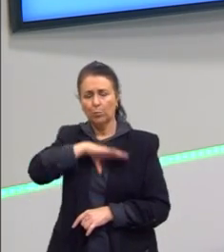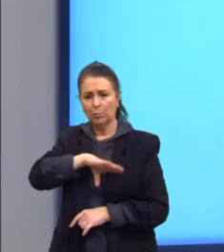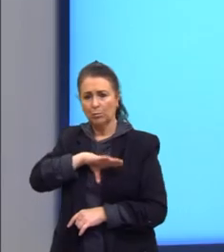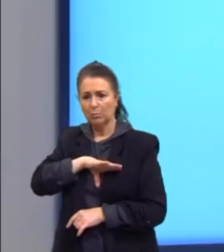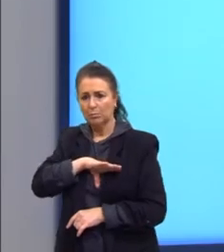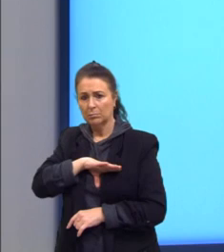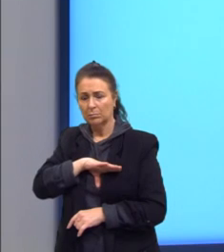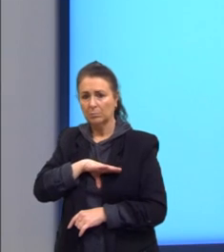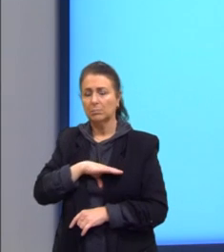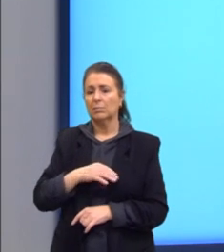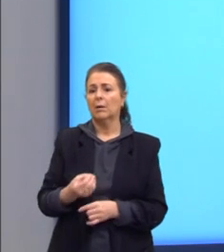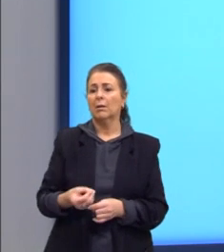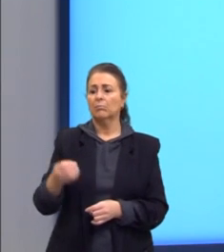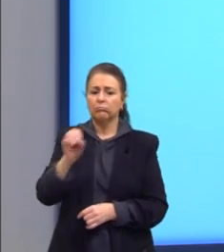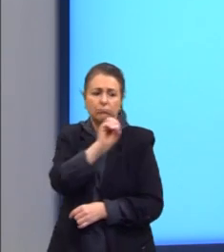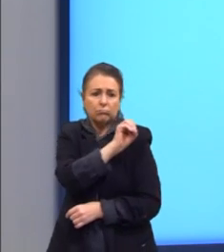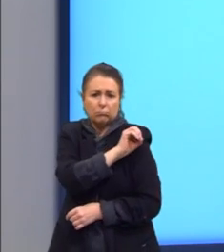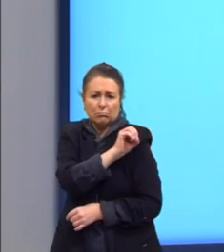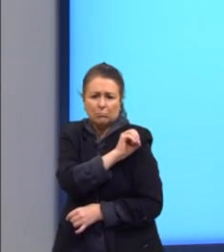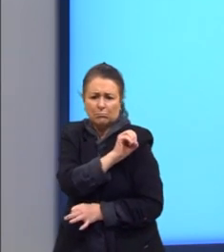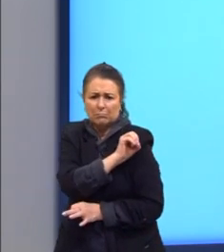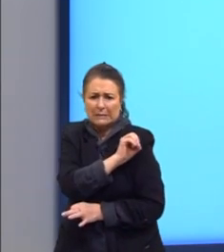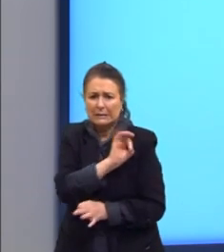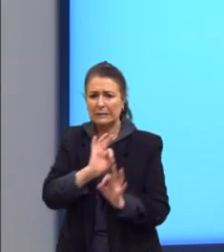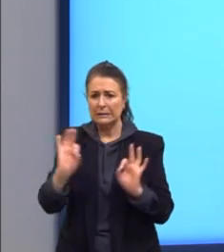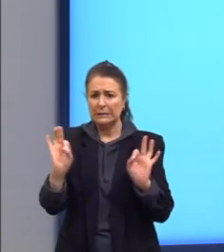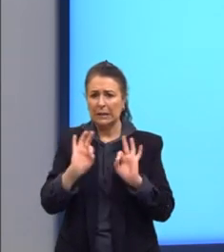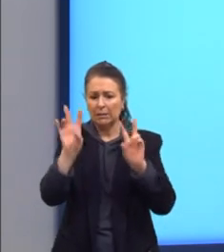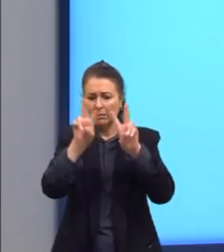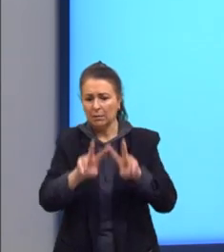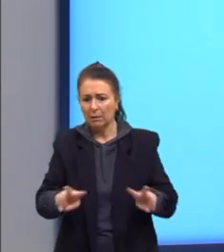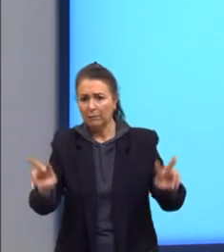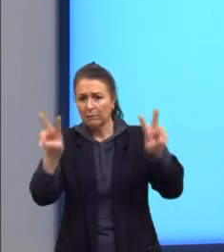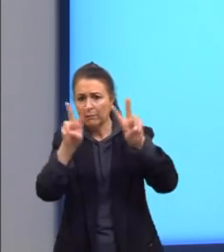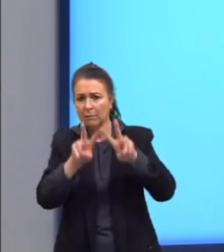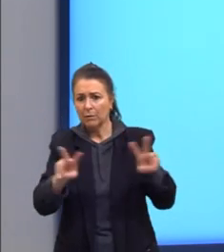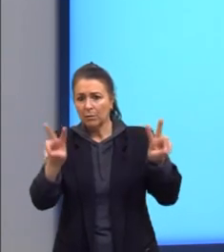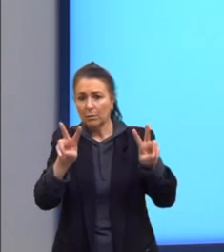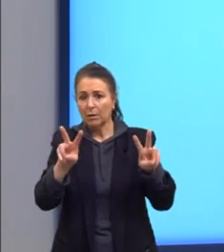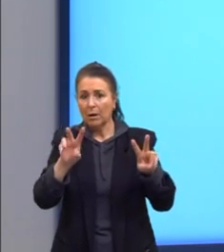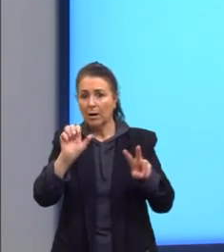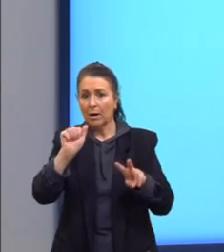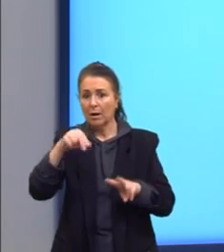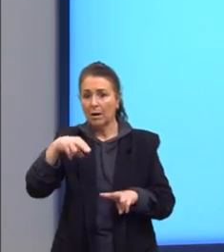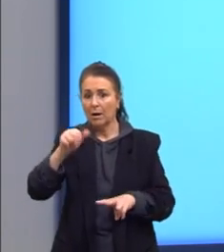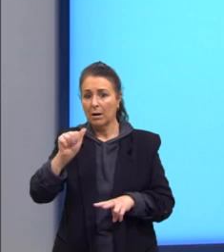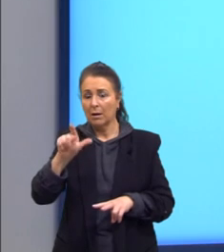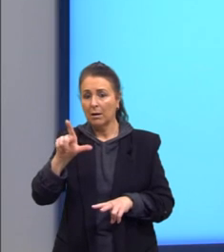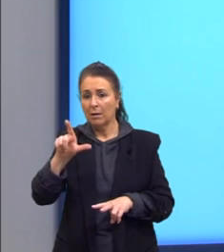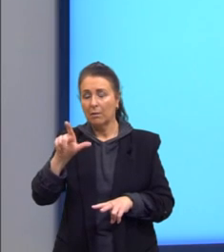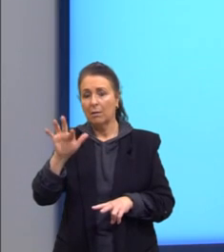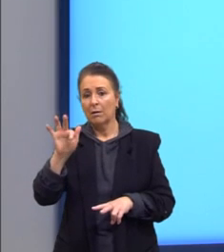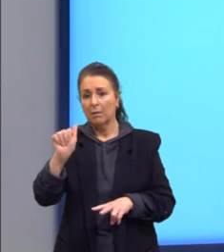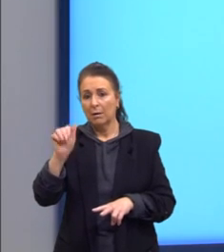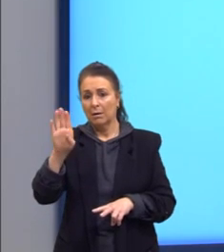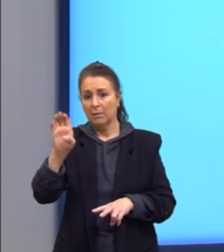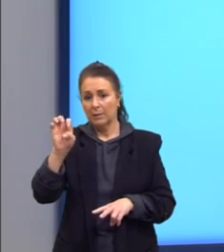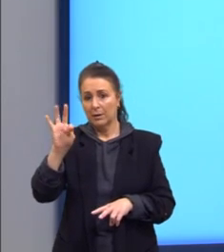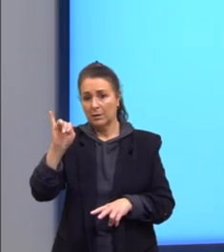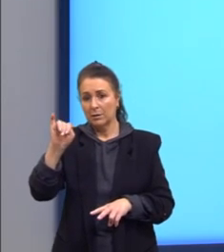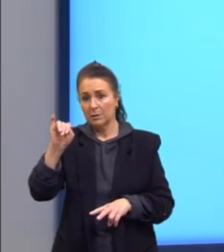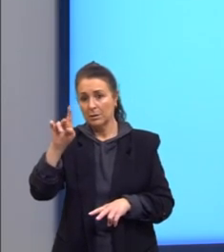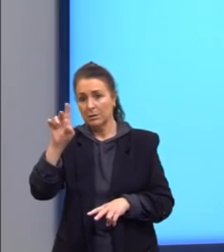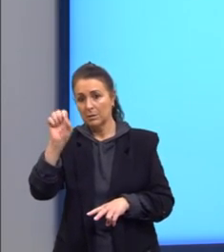virtual. A gente fala muito sobre a questão do analfabetismo. Já se falou sobre o